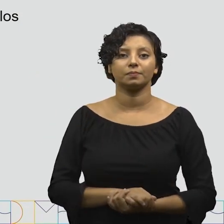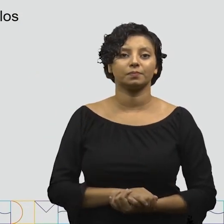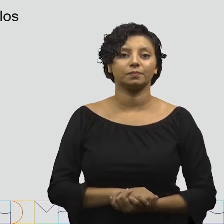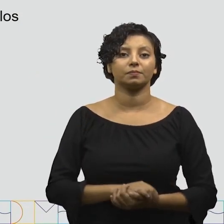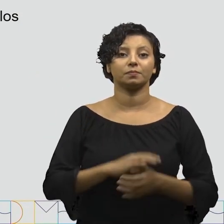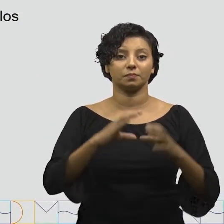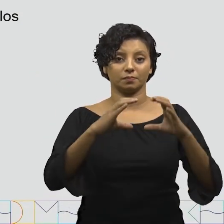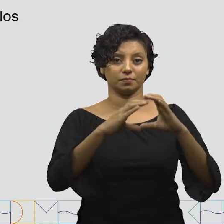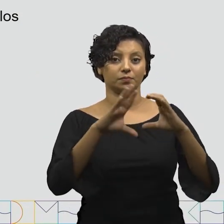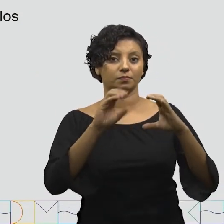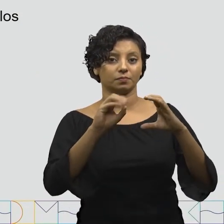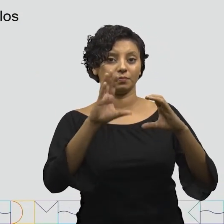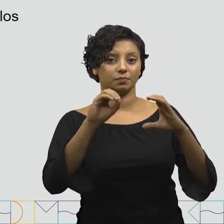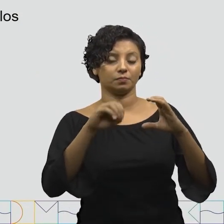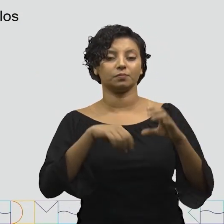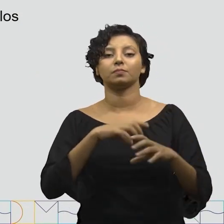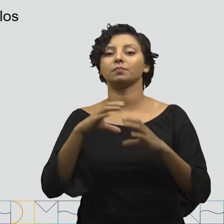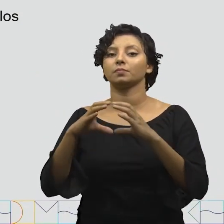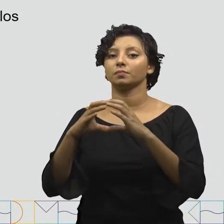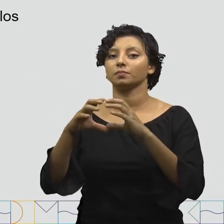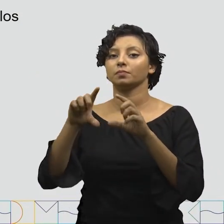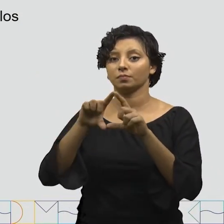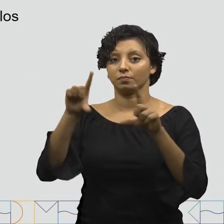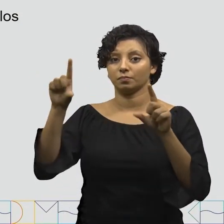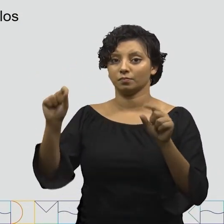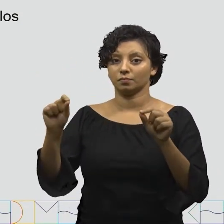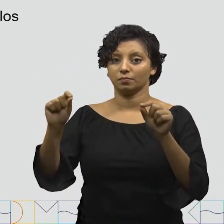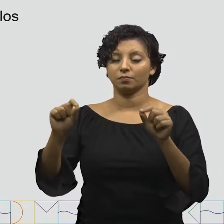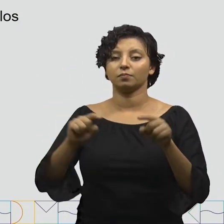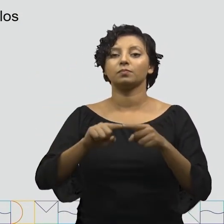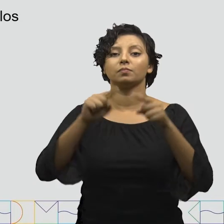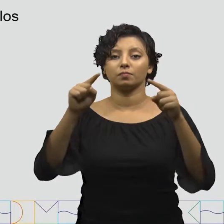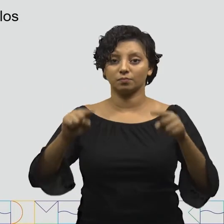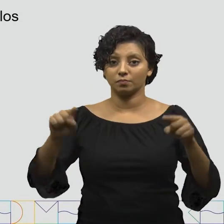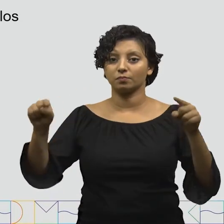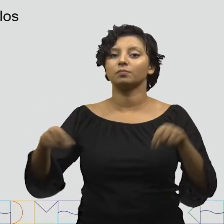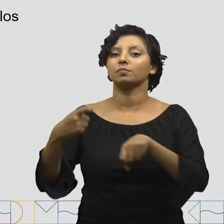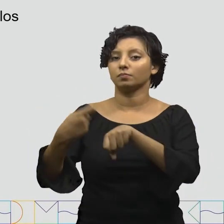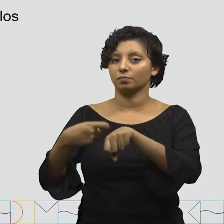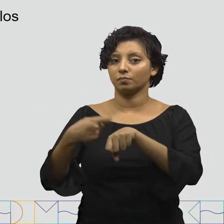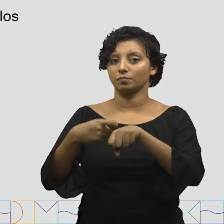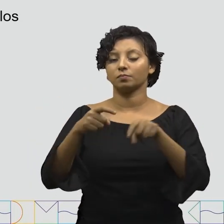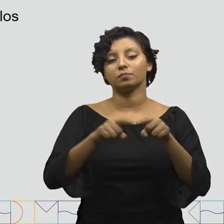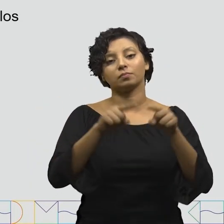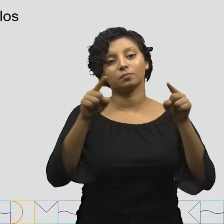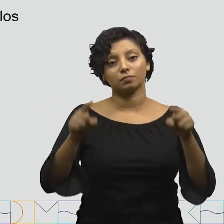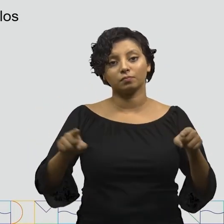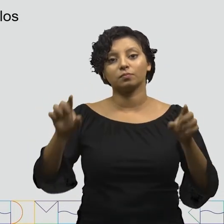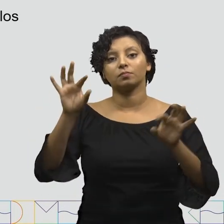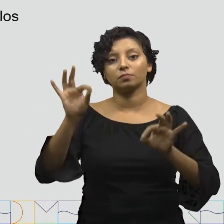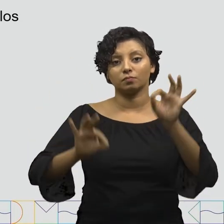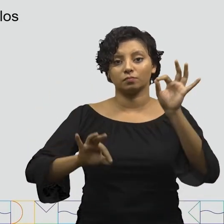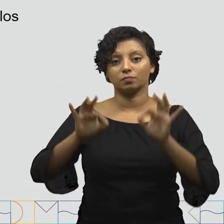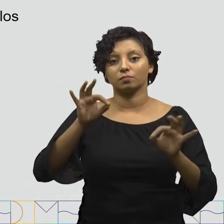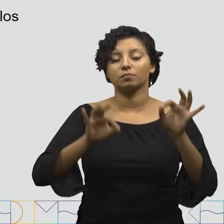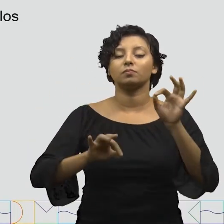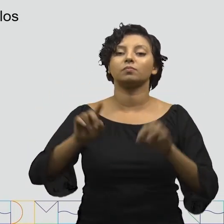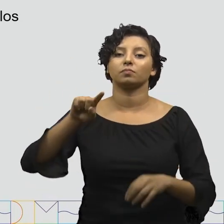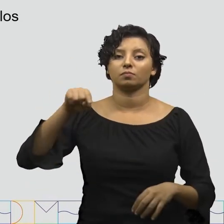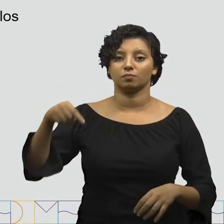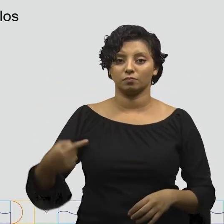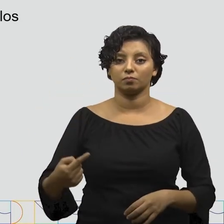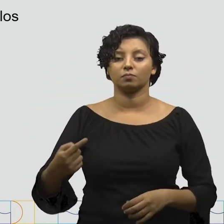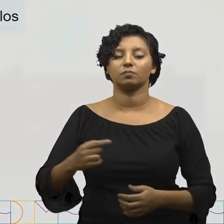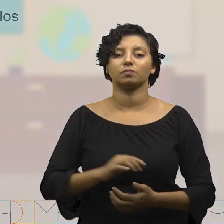circular cocos. Temos também os bacilos, espirilos, espiroquetas e